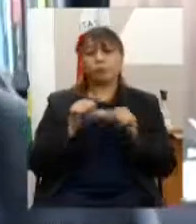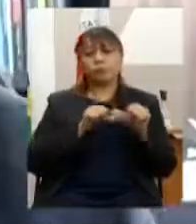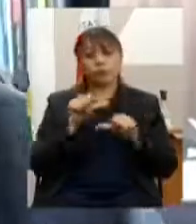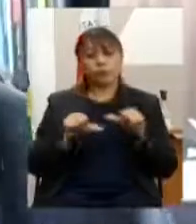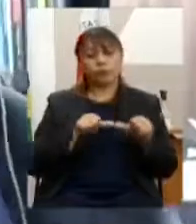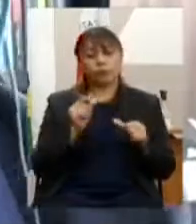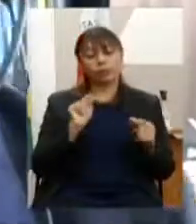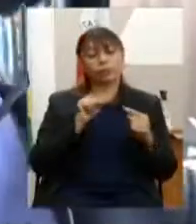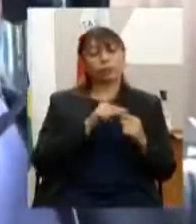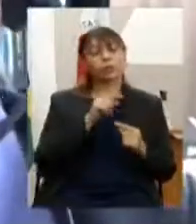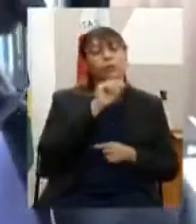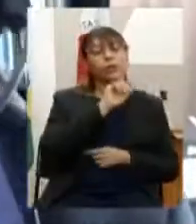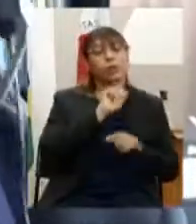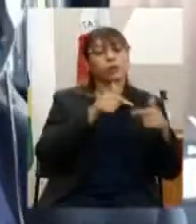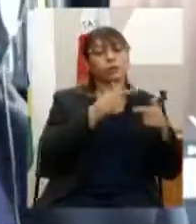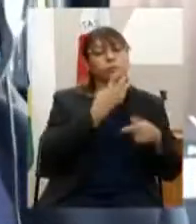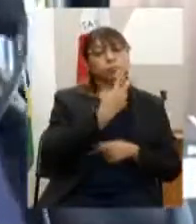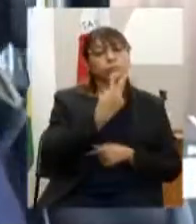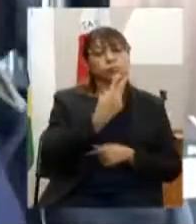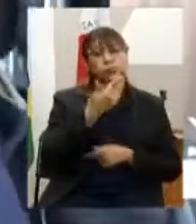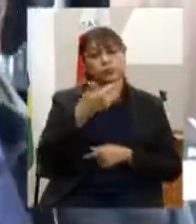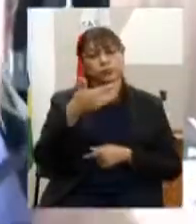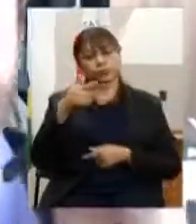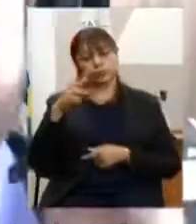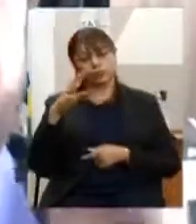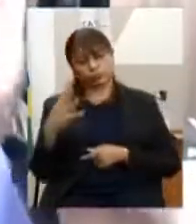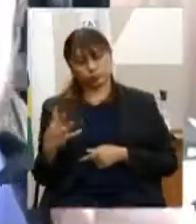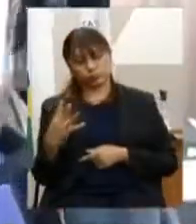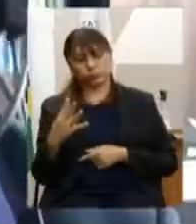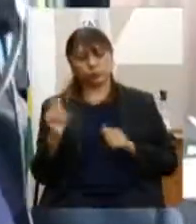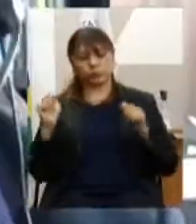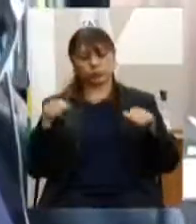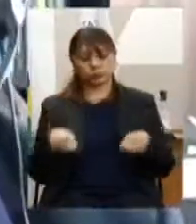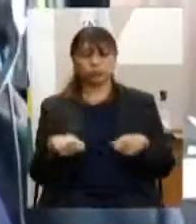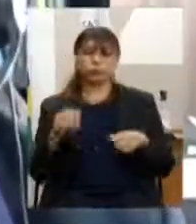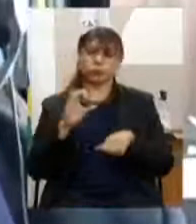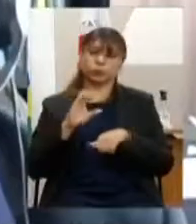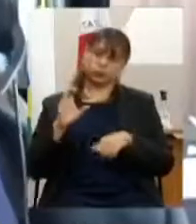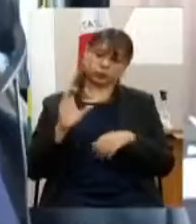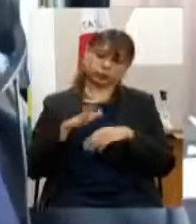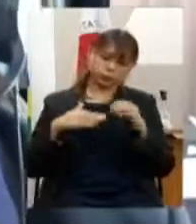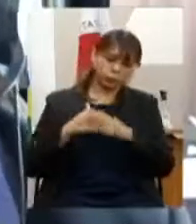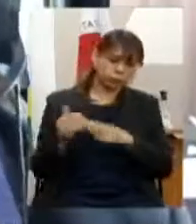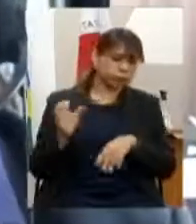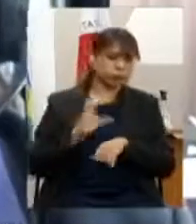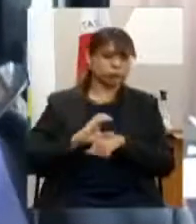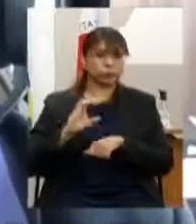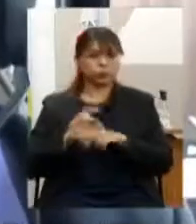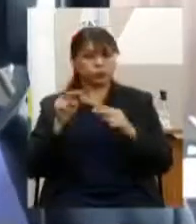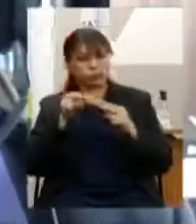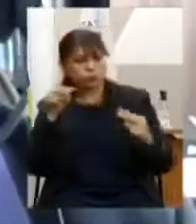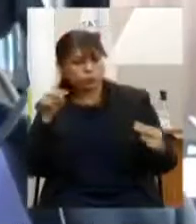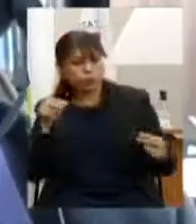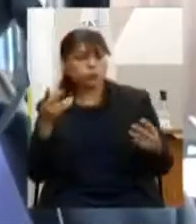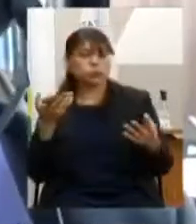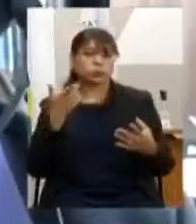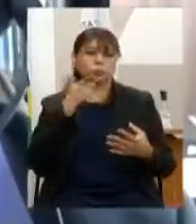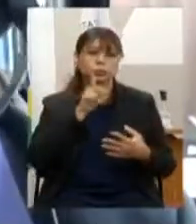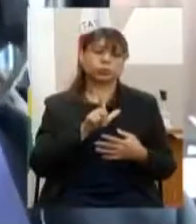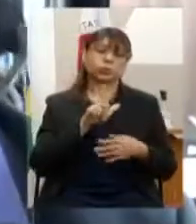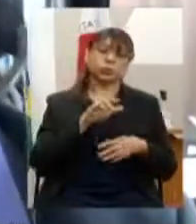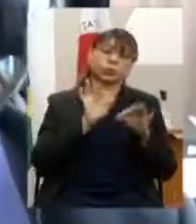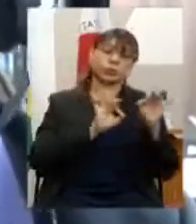finalidade da ação 4224 capacitações cursos e ensino a distância EAD do programa